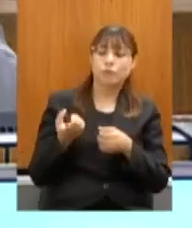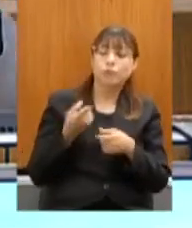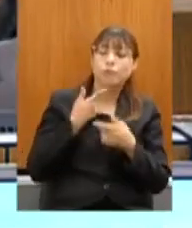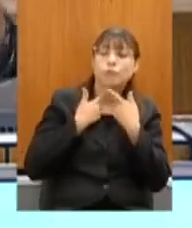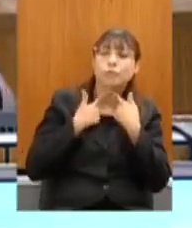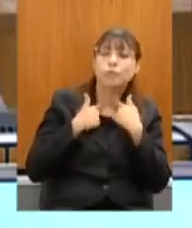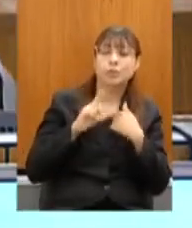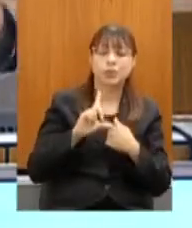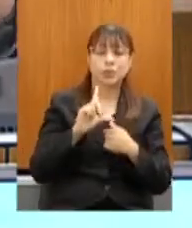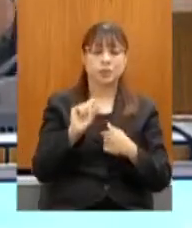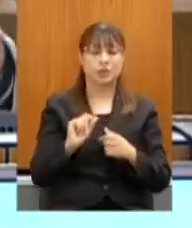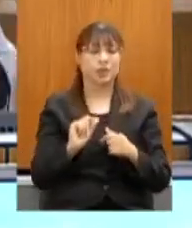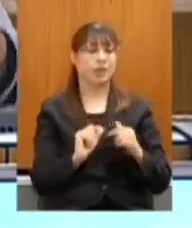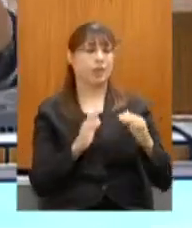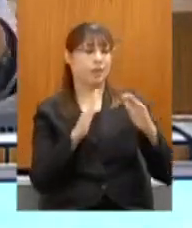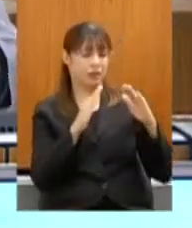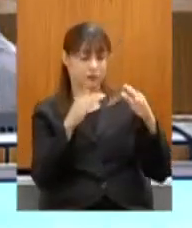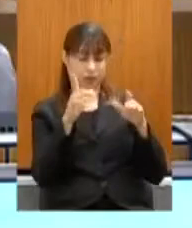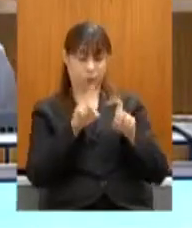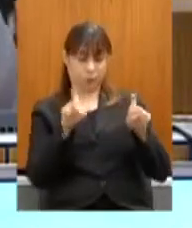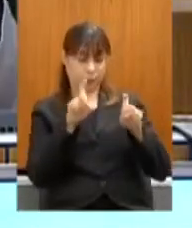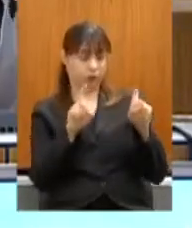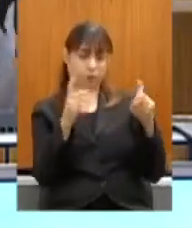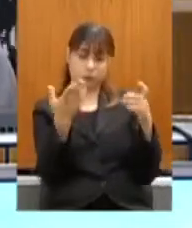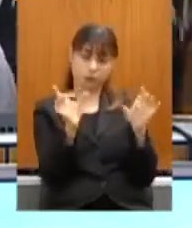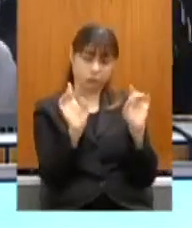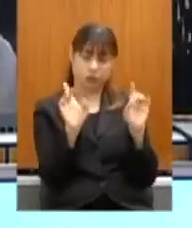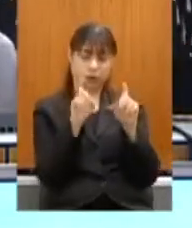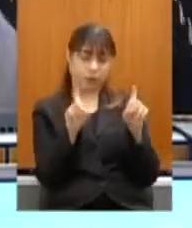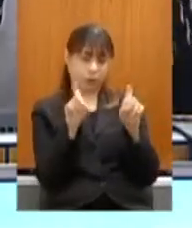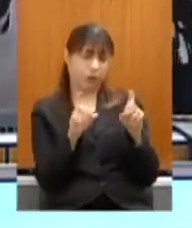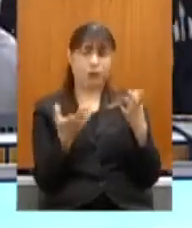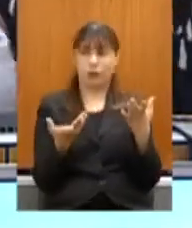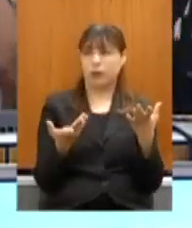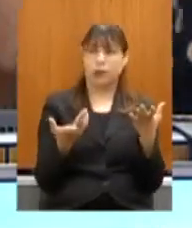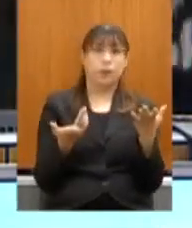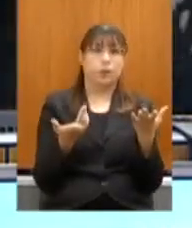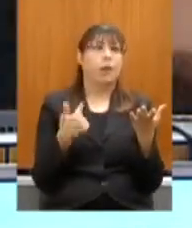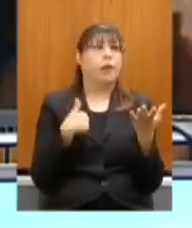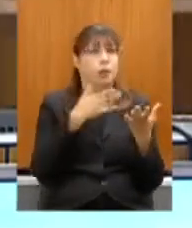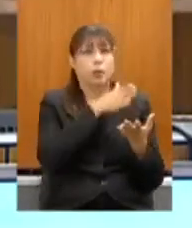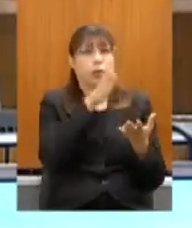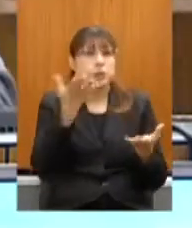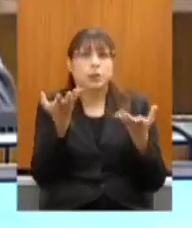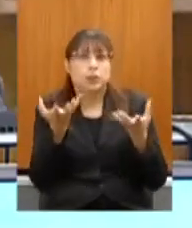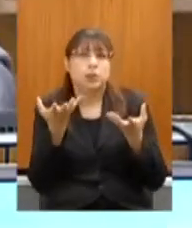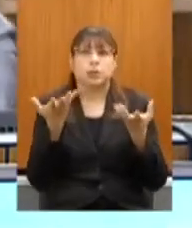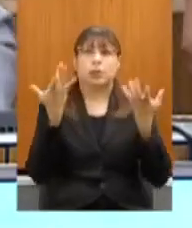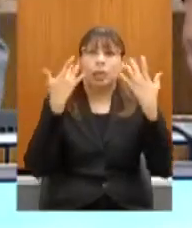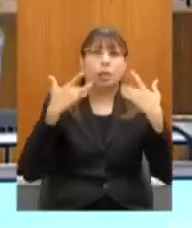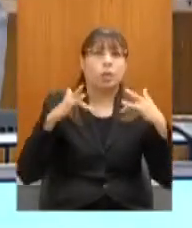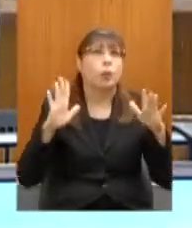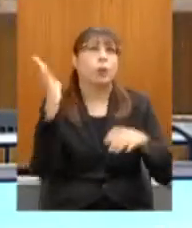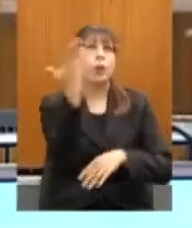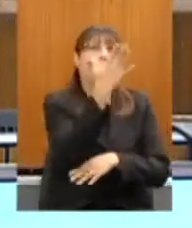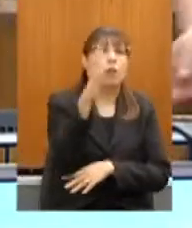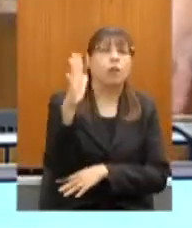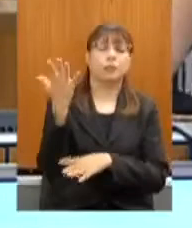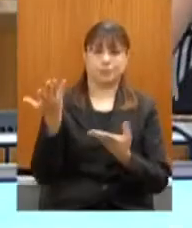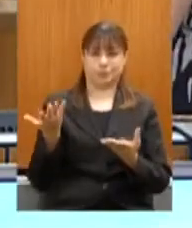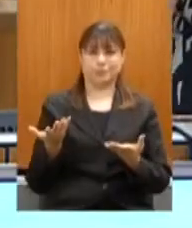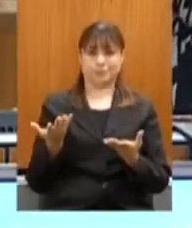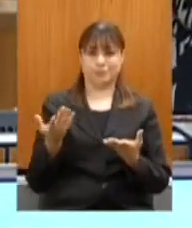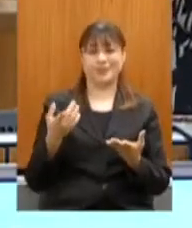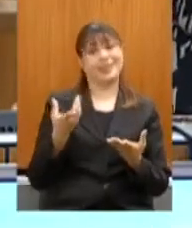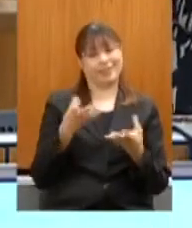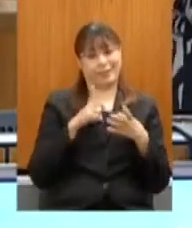de sair da frente da tela do computador, essa vontade de ir ao campo e Minas, nesse sentido, tem